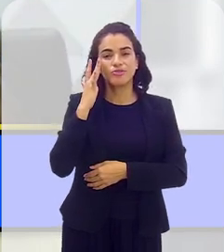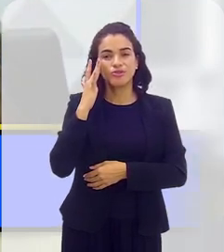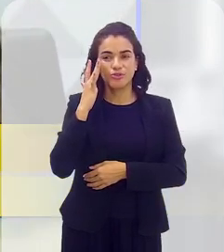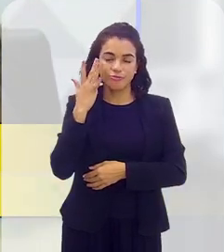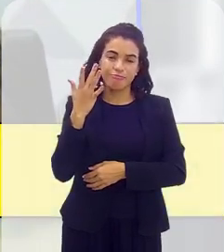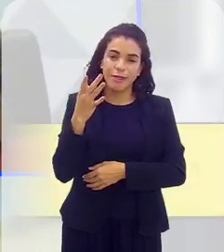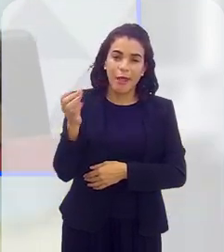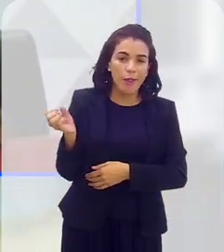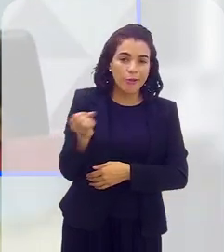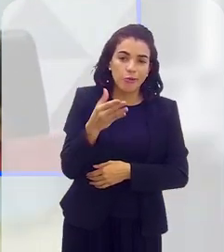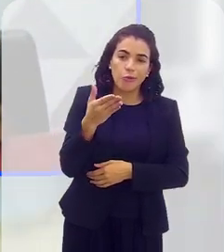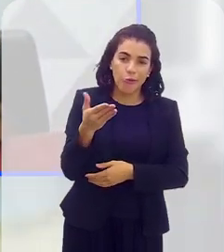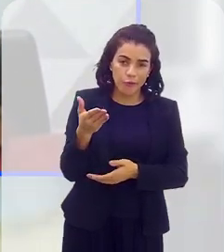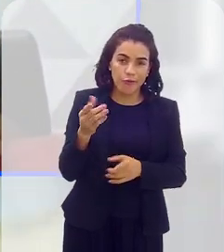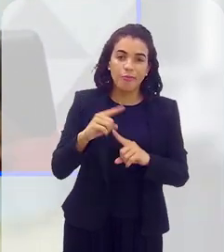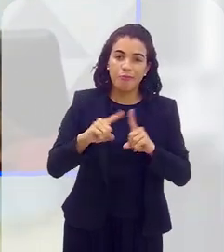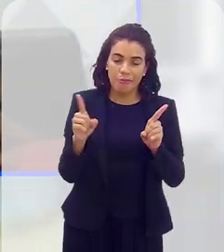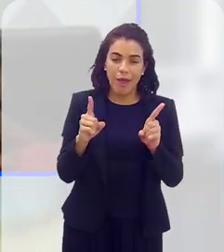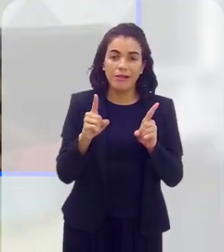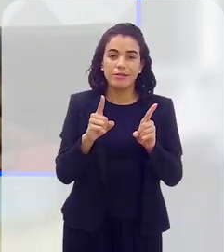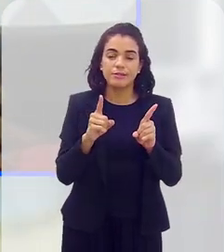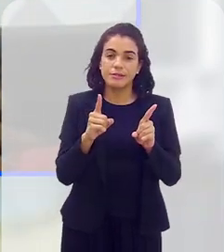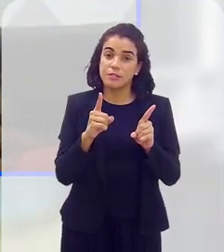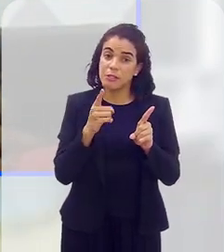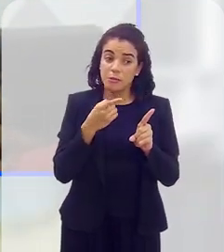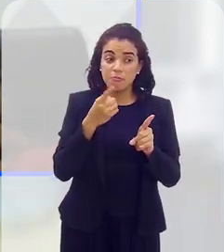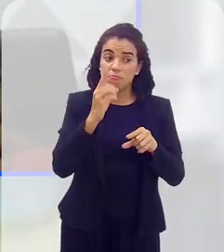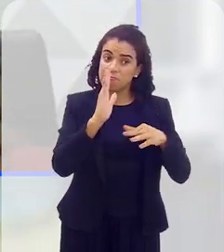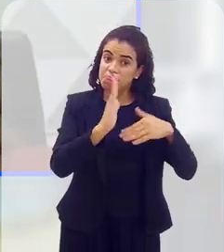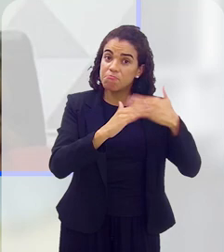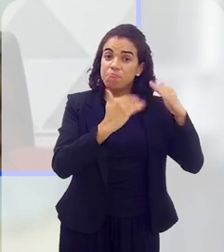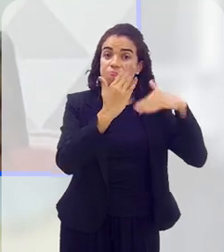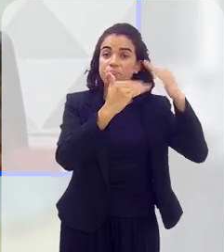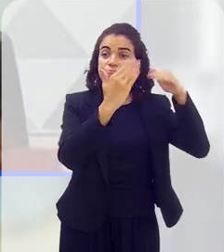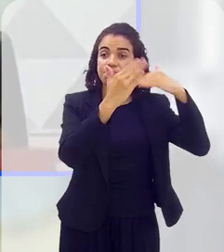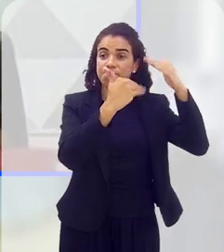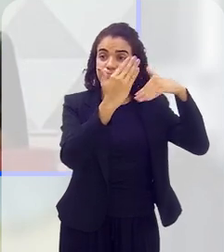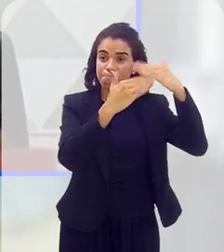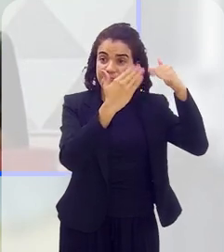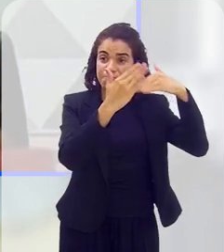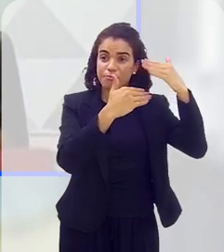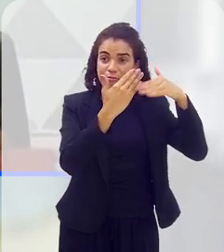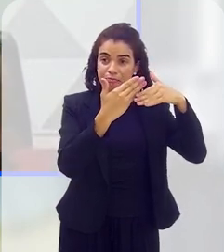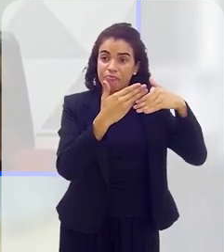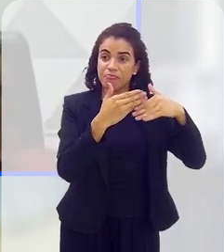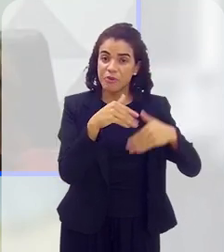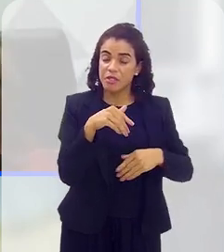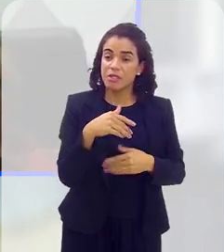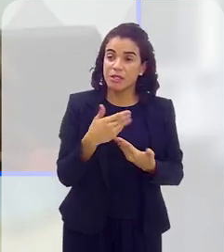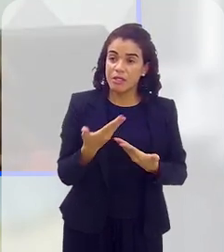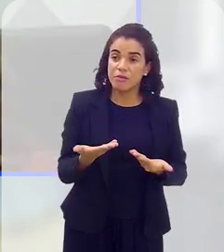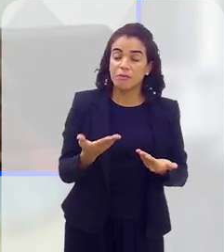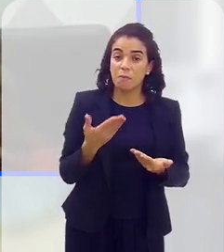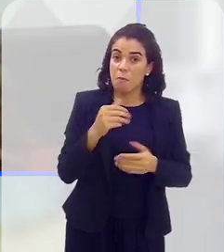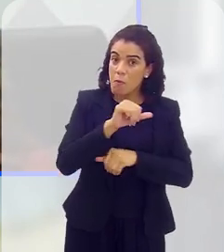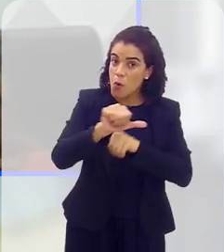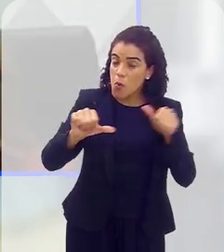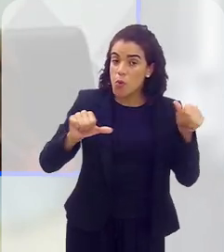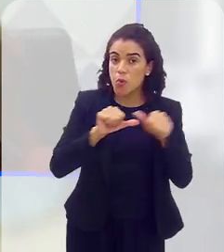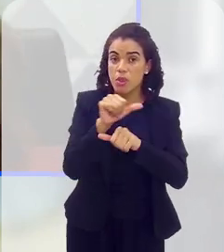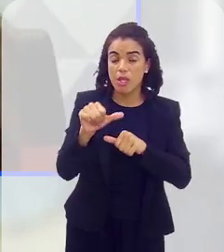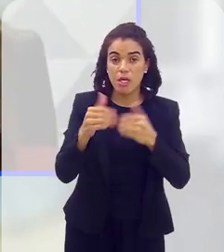recente, mas que os resultados nos mostram, nos dão indícios de